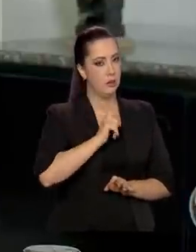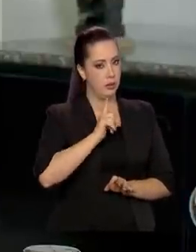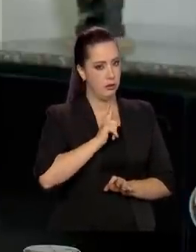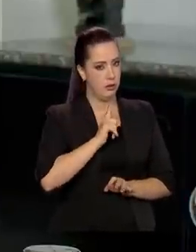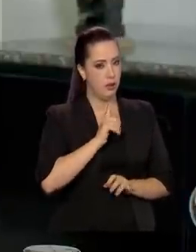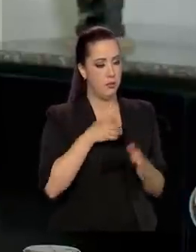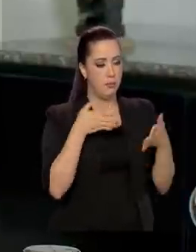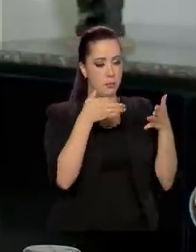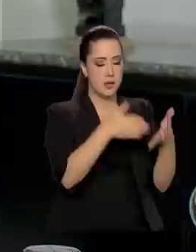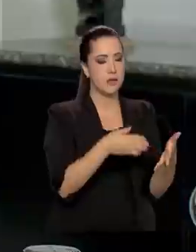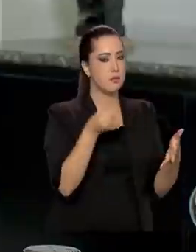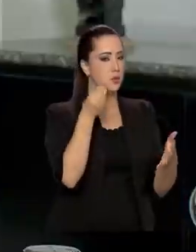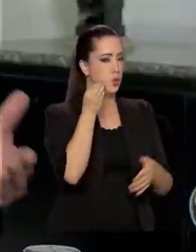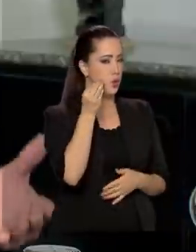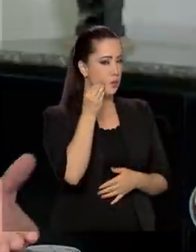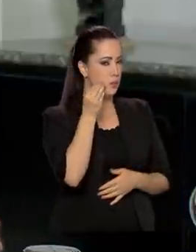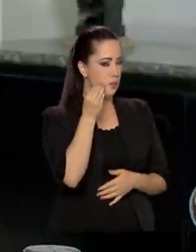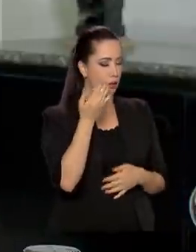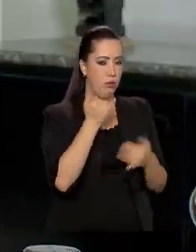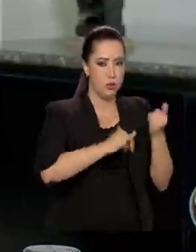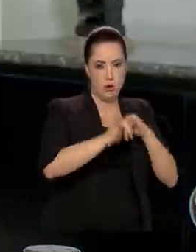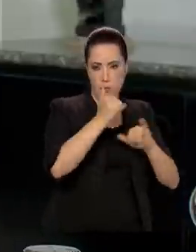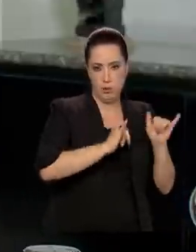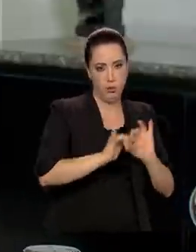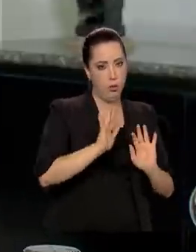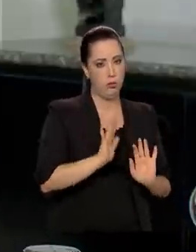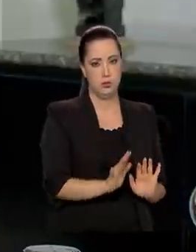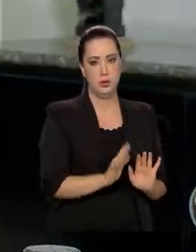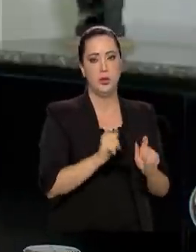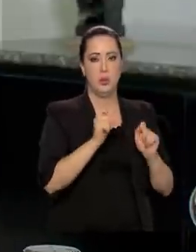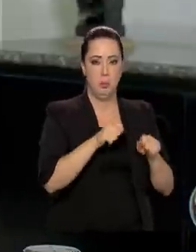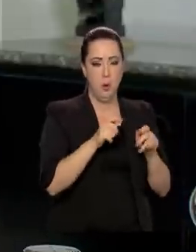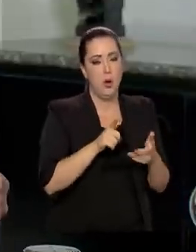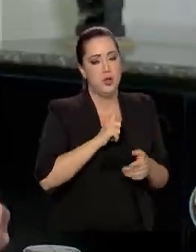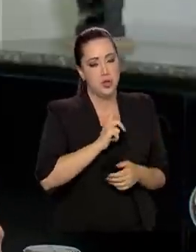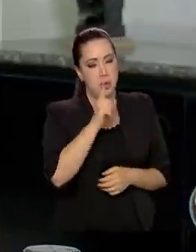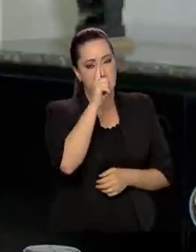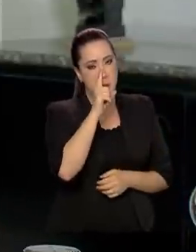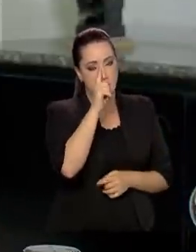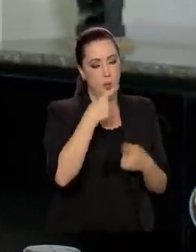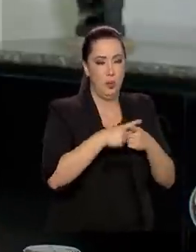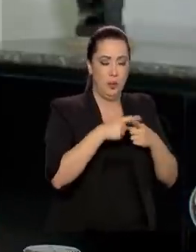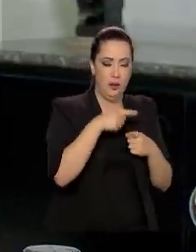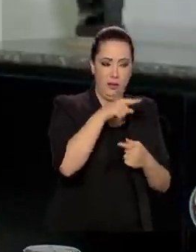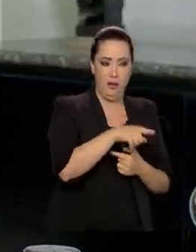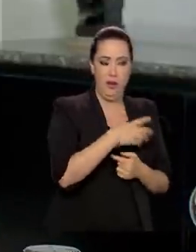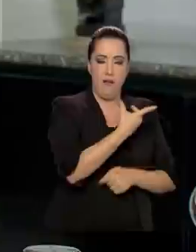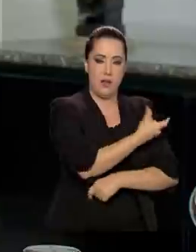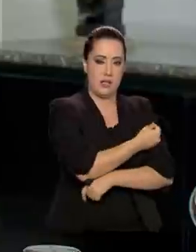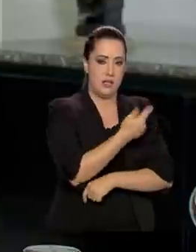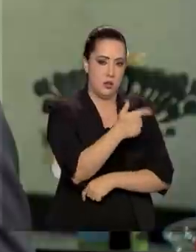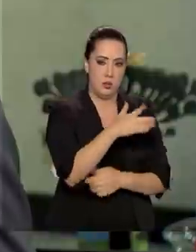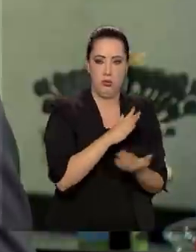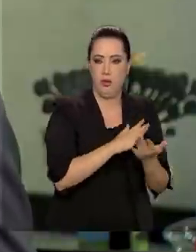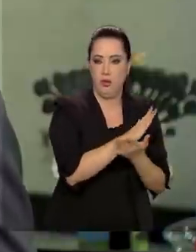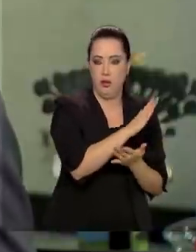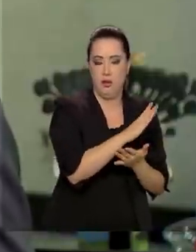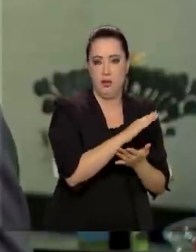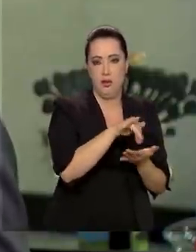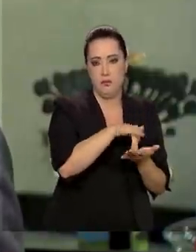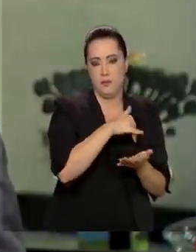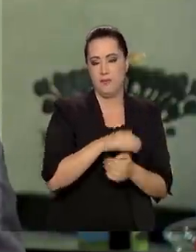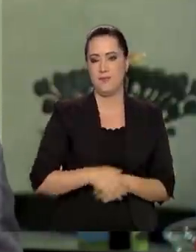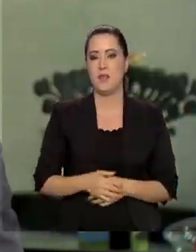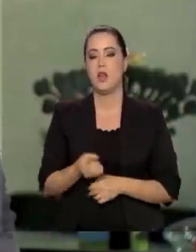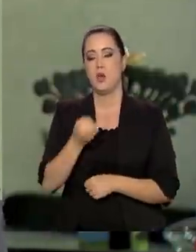riscos que podem ser expostos, já que a vacina ainda não está registrada. Ministro, a